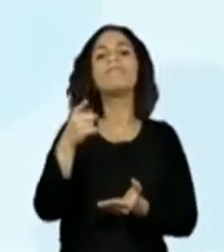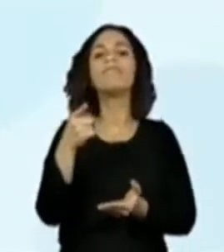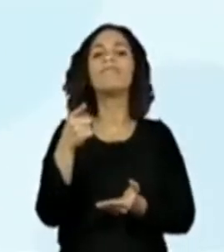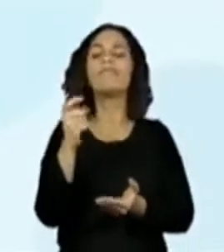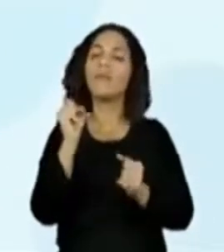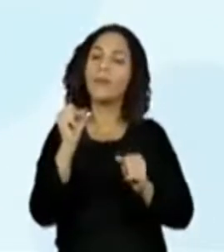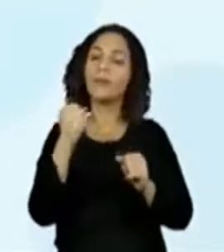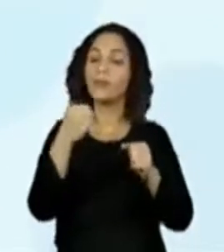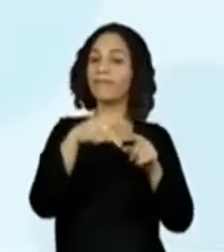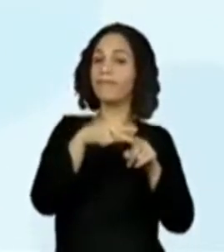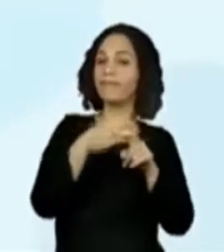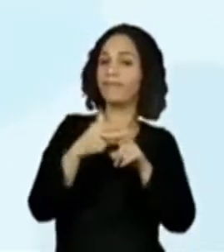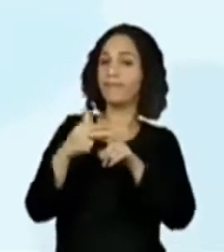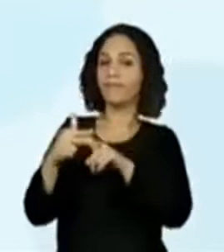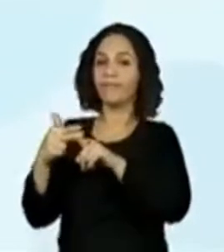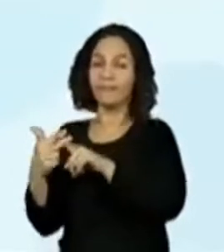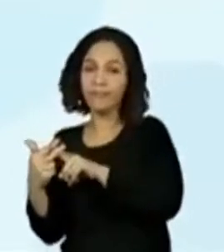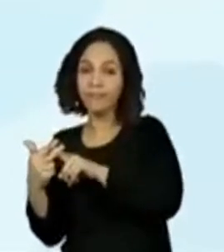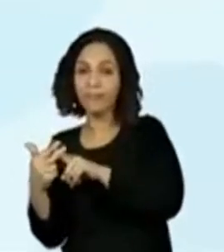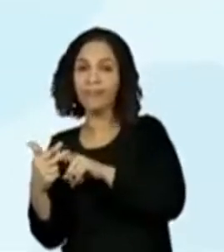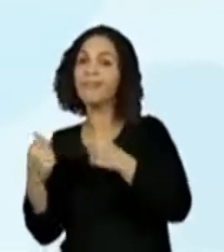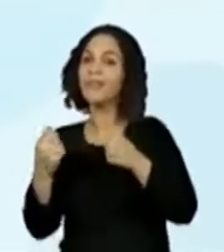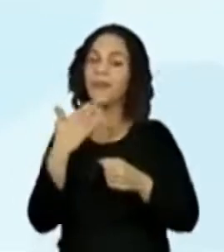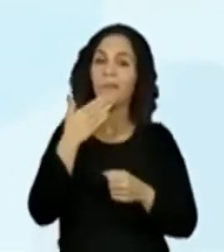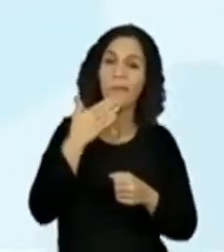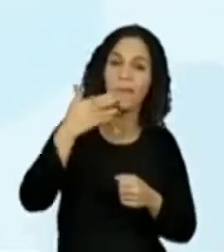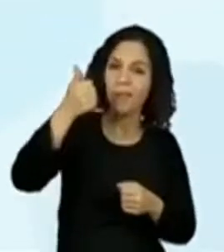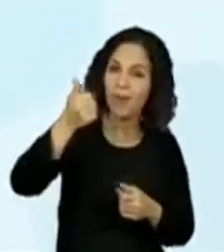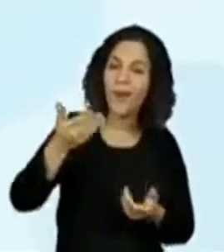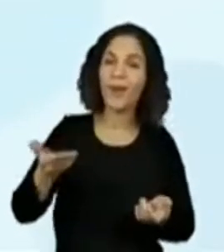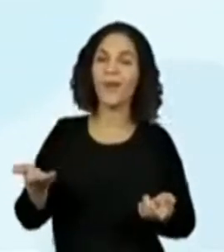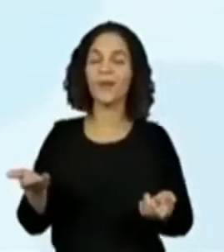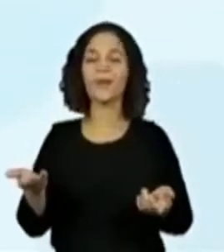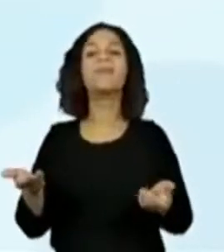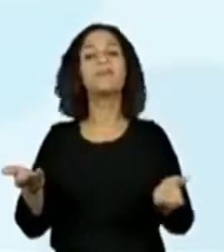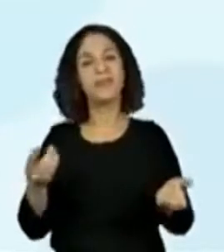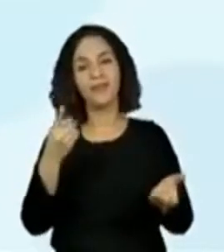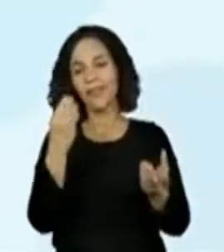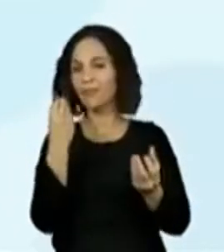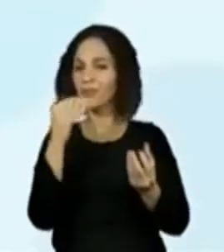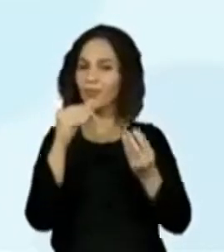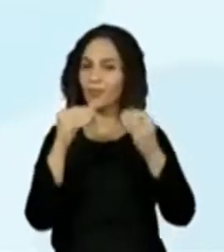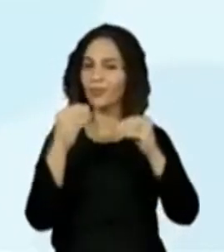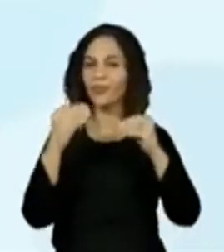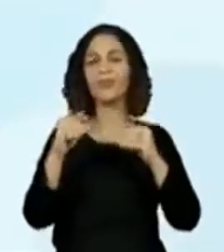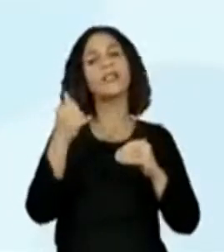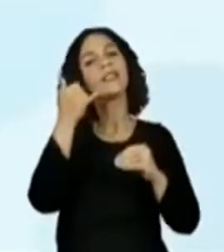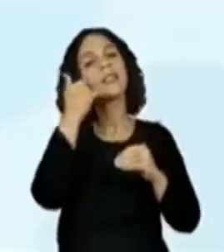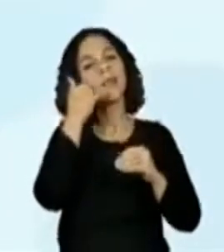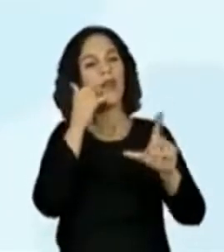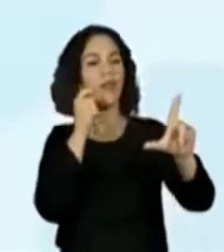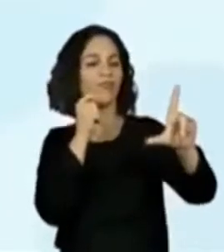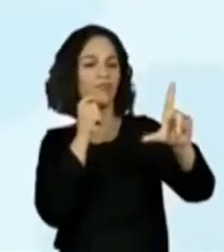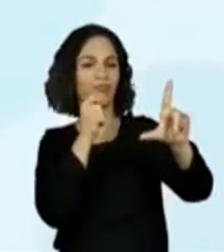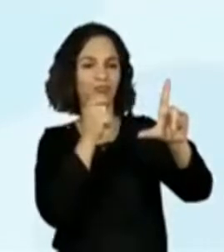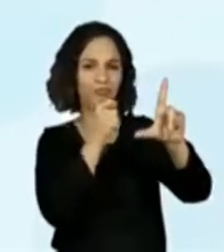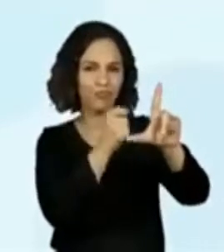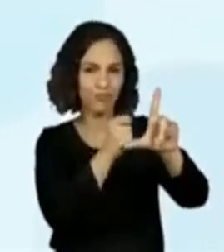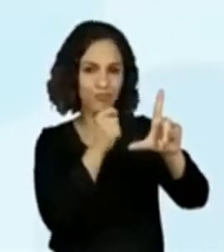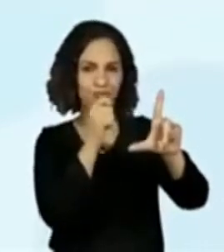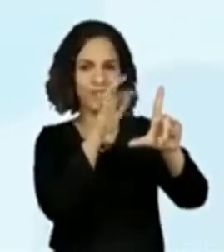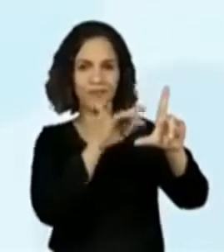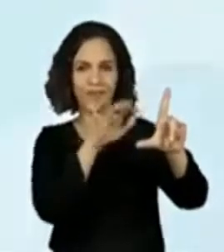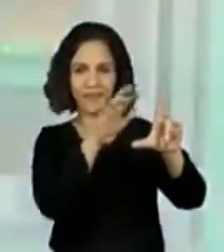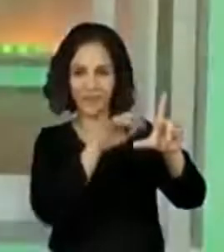achou que precisa ter mais legal, né? E você vai colocar o seu QR Code aí, também vai colocar na sua